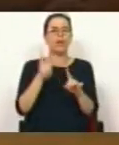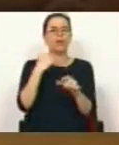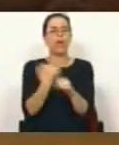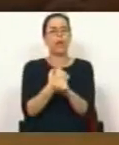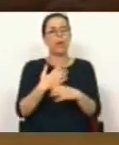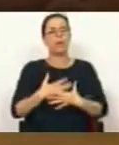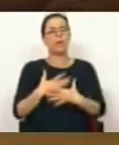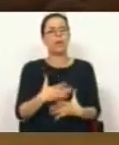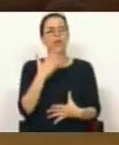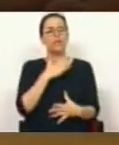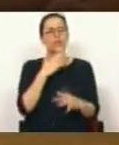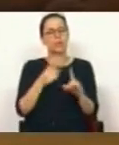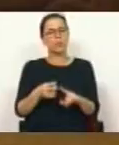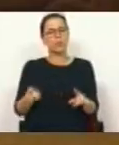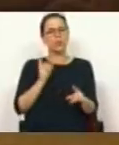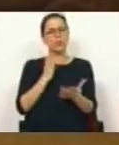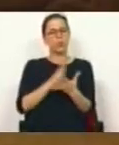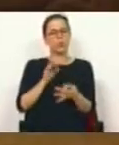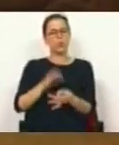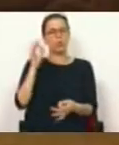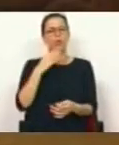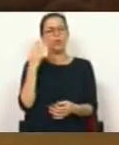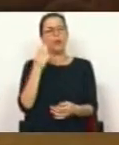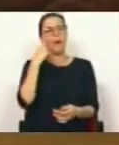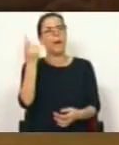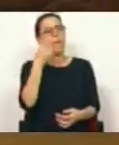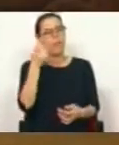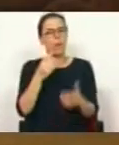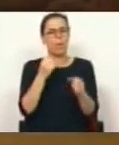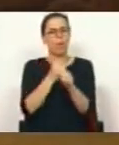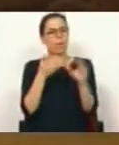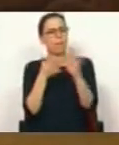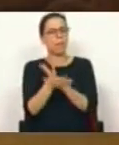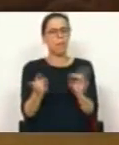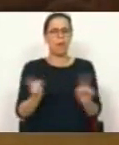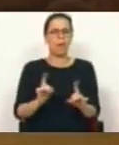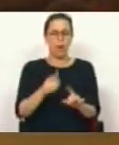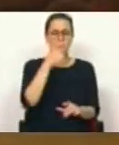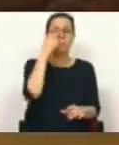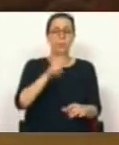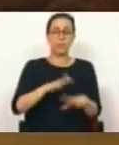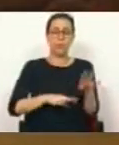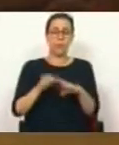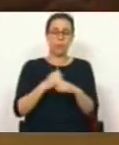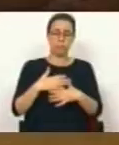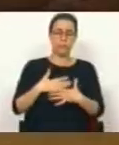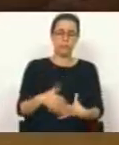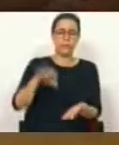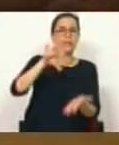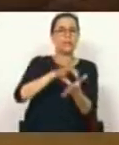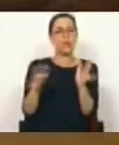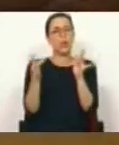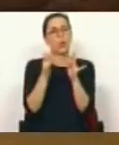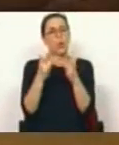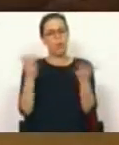atividade profissional temporária, nem exclusiva de jovens à procura de primeiro emprego, porque há pessoas que fazem toda a sua carreira nestes centros de